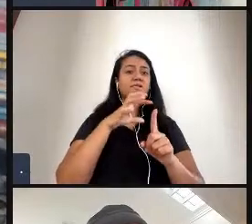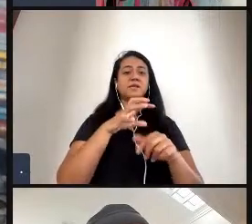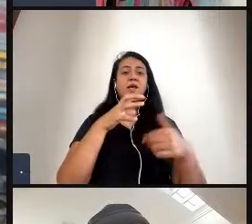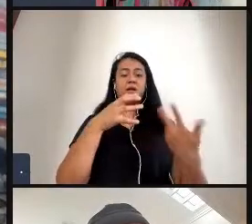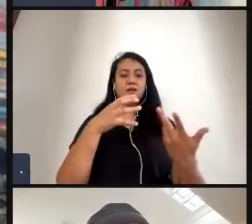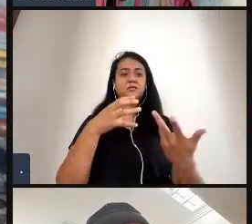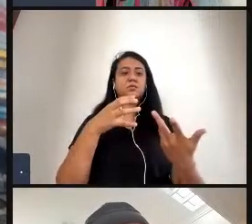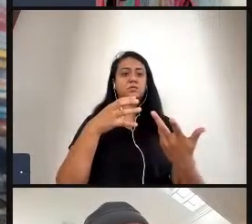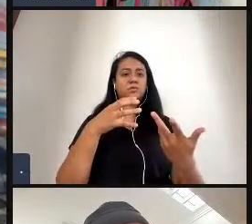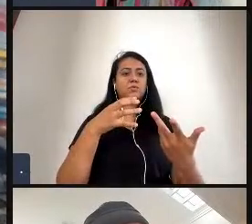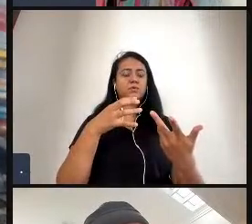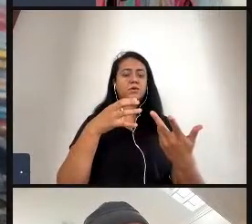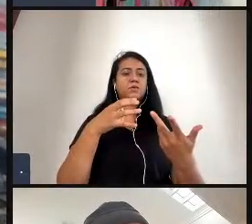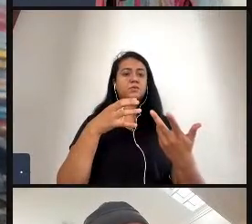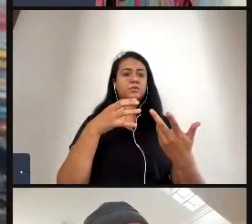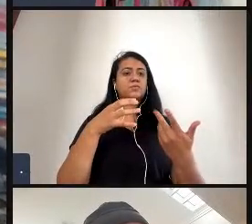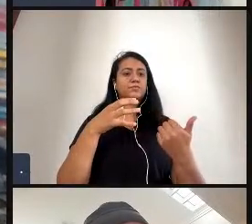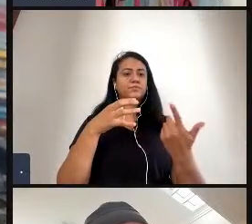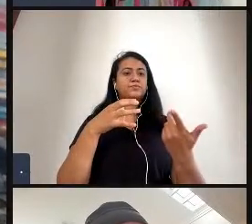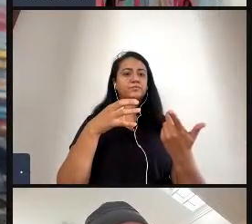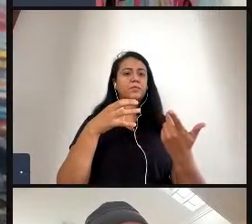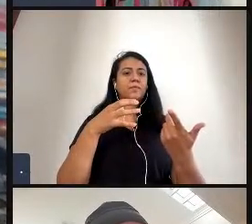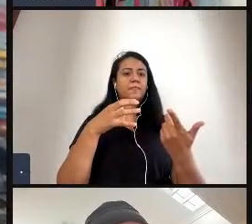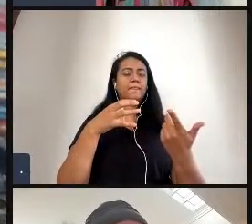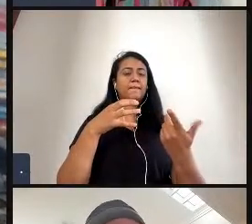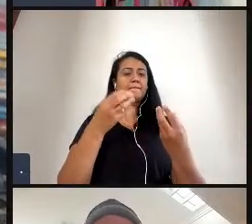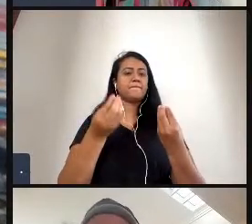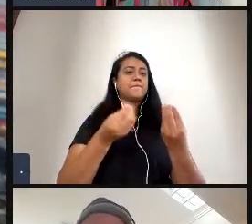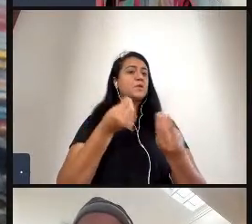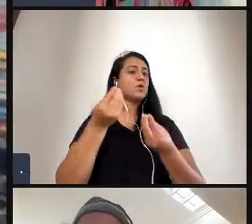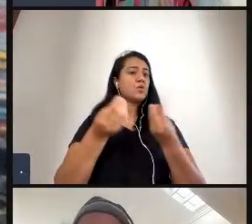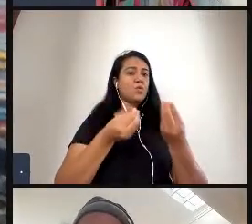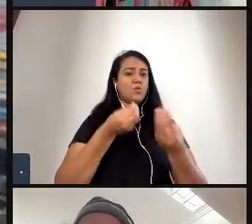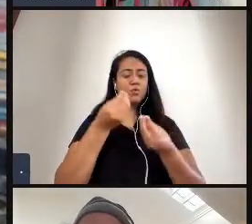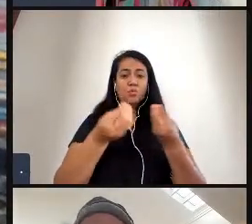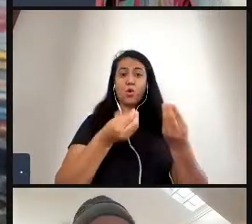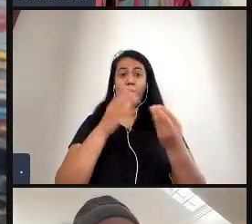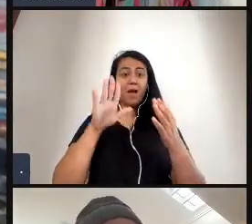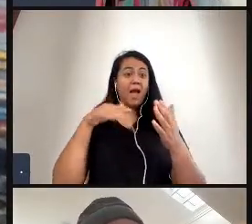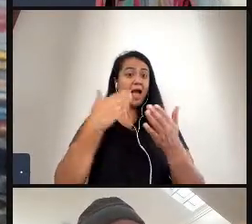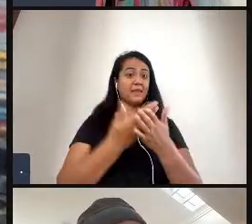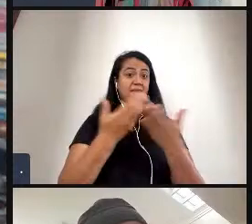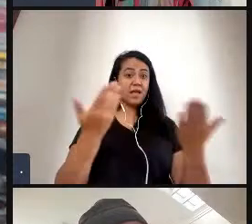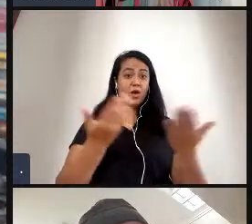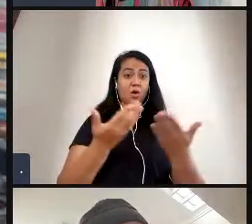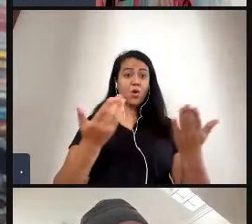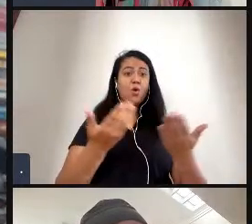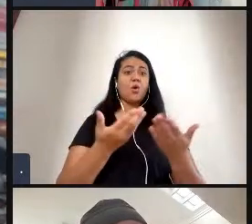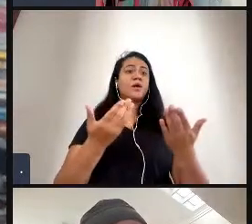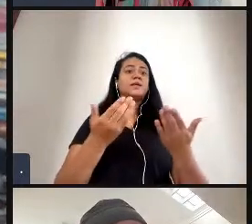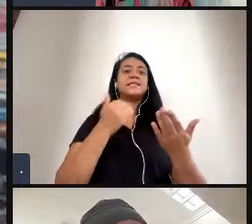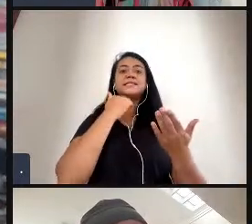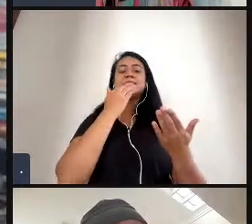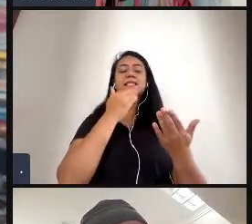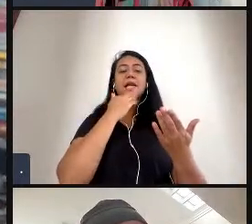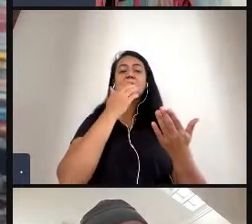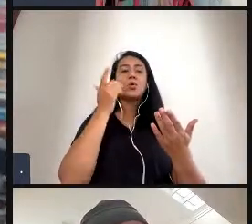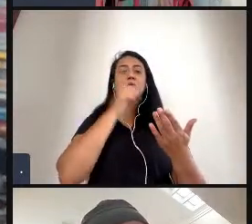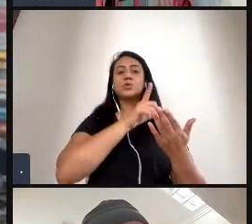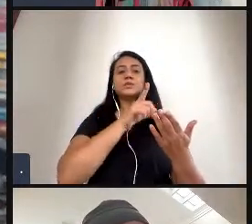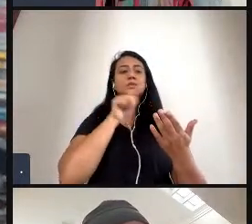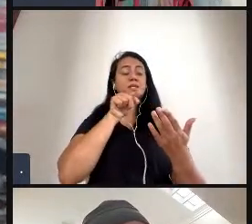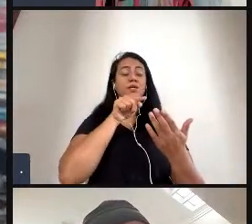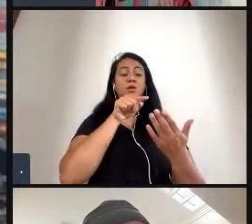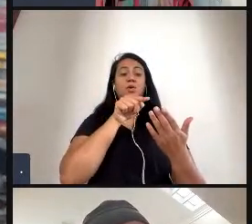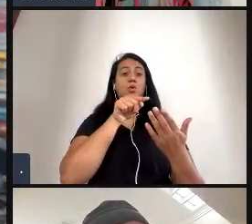o estilo museístico até hoje é impressionante ninguém conseguiu sair daquilo que ela inaugura